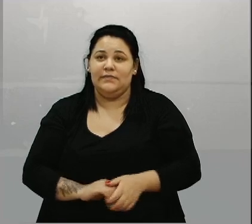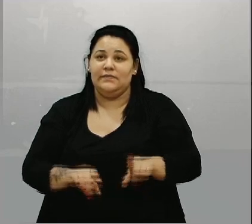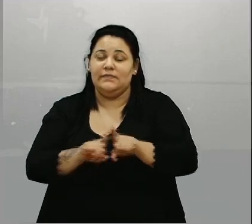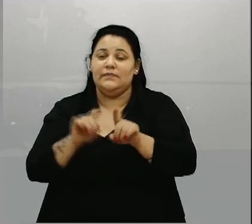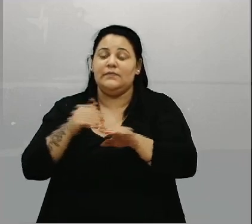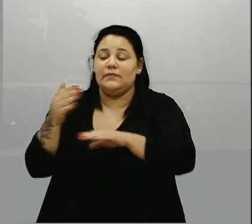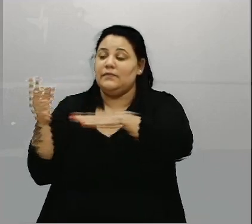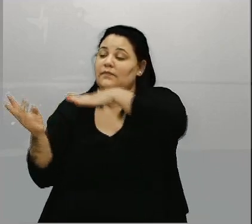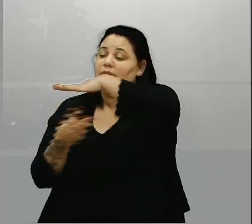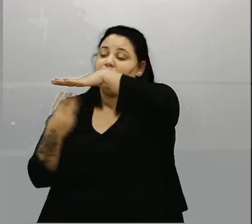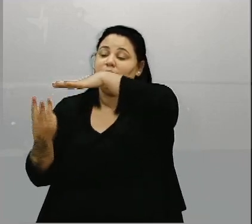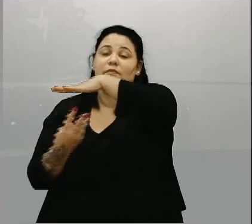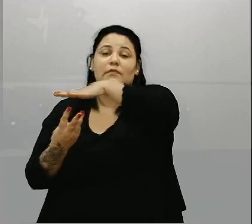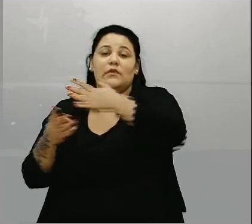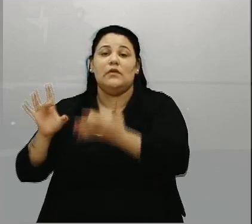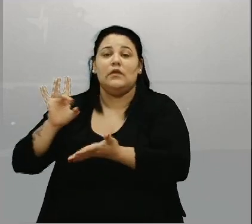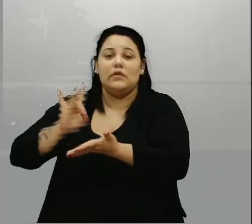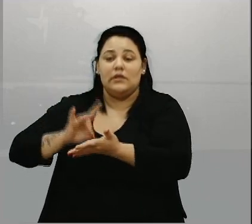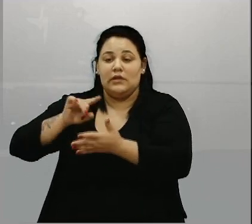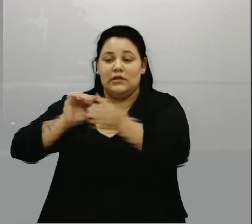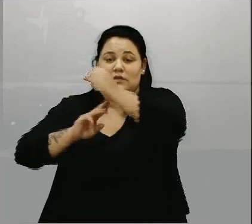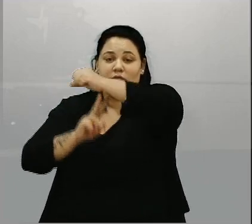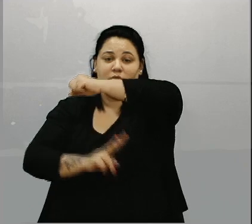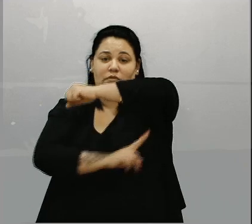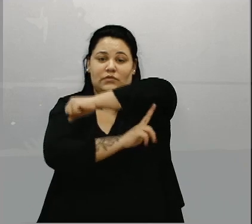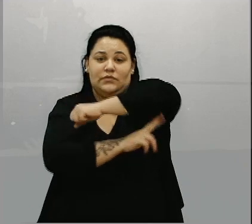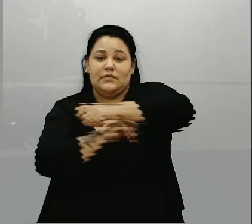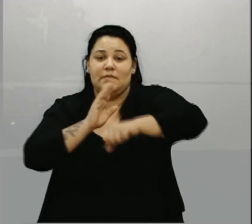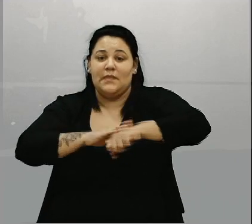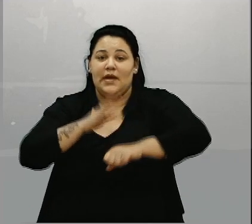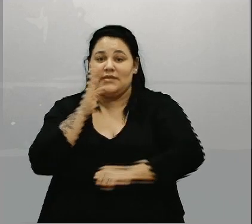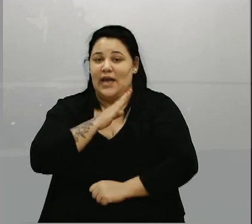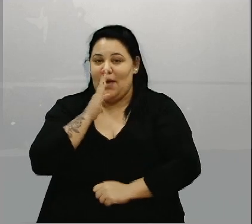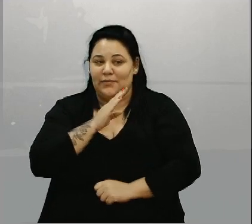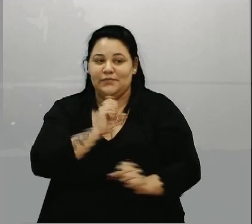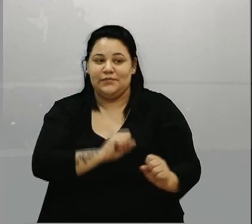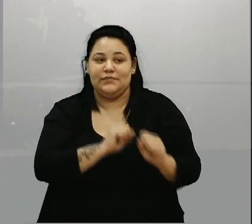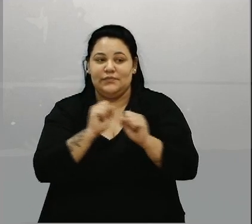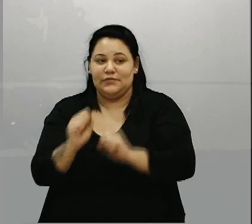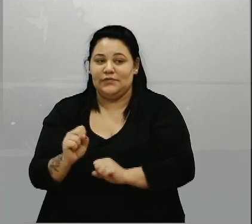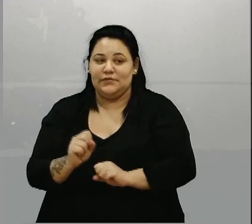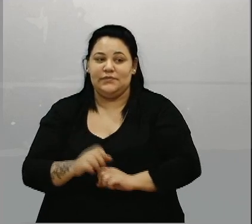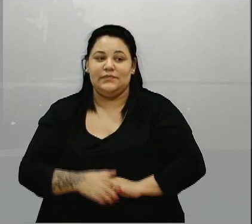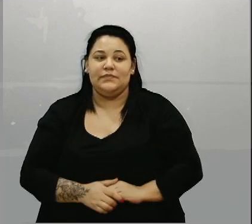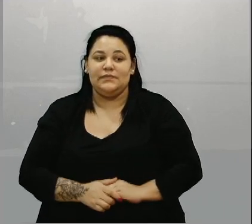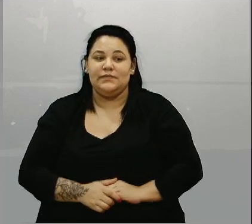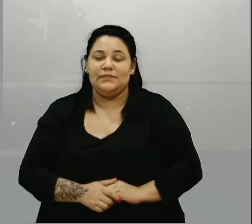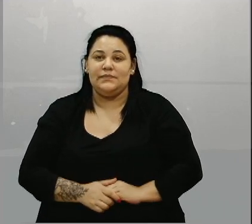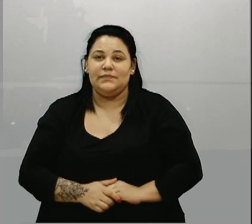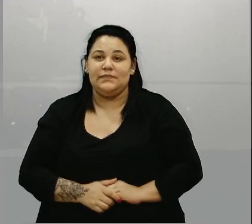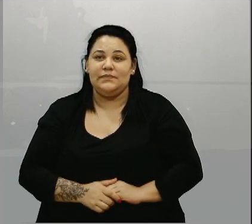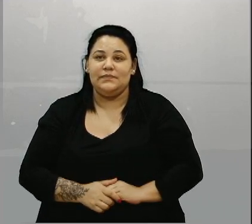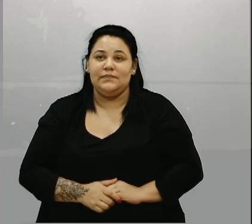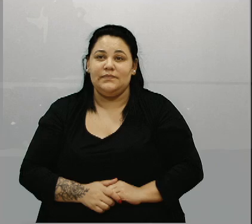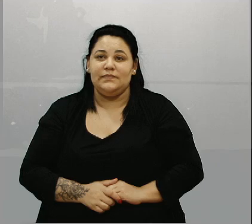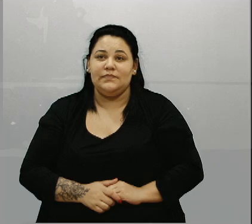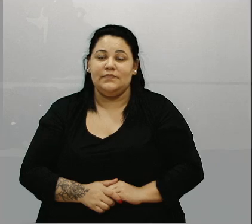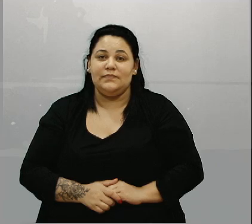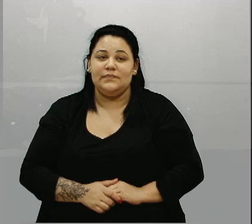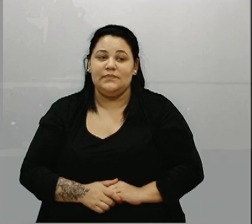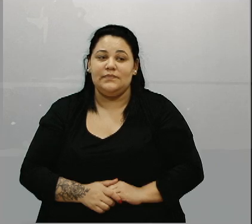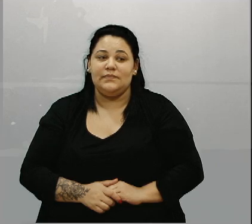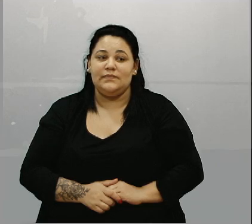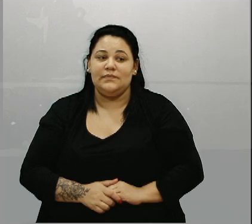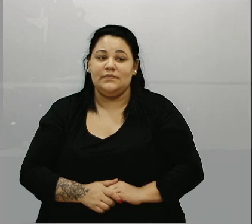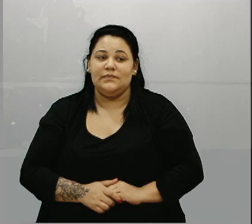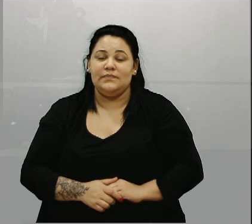ser executada essa ponte para que faça o mais rápido possível. E ali ele mostrou os vergalhões aonde vai ser colocado na